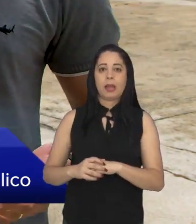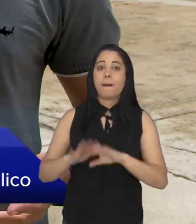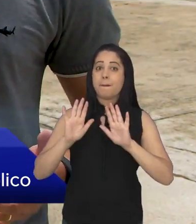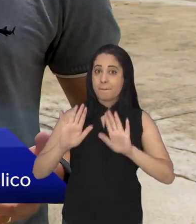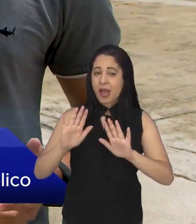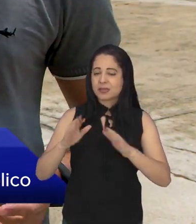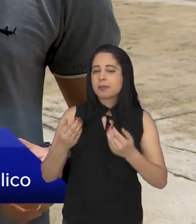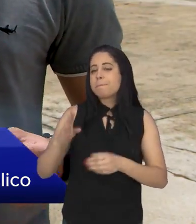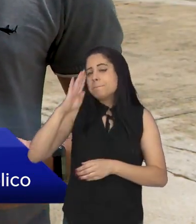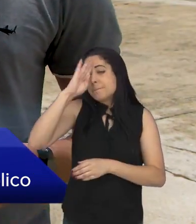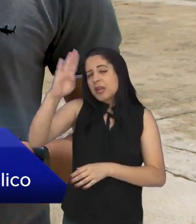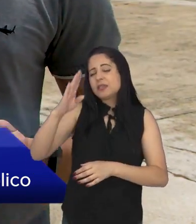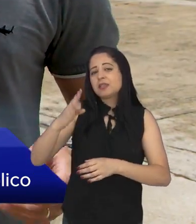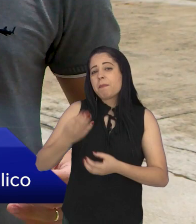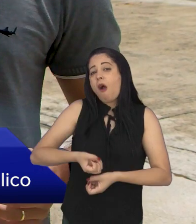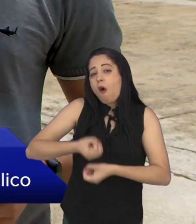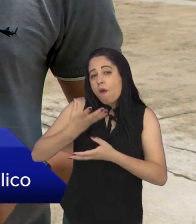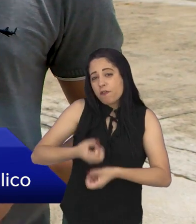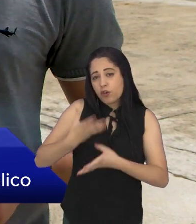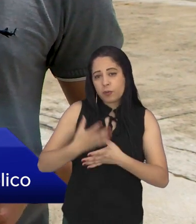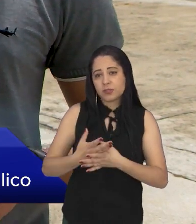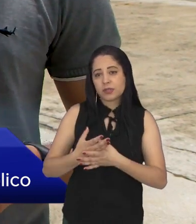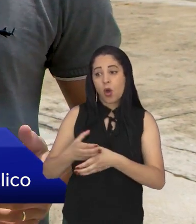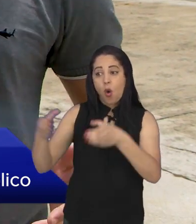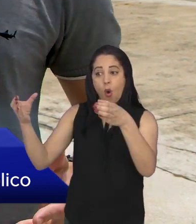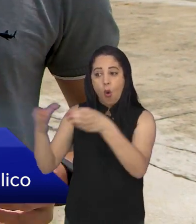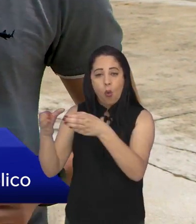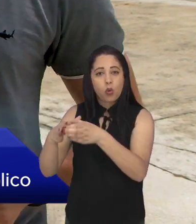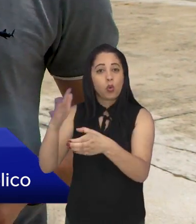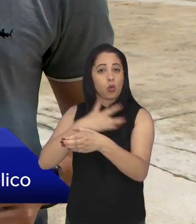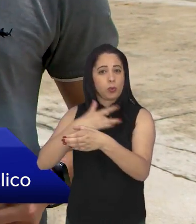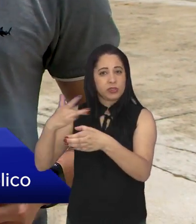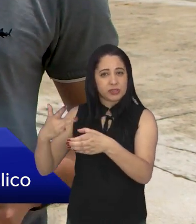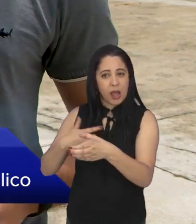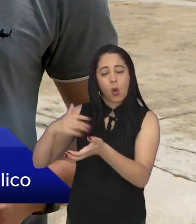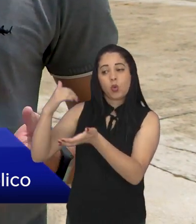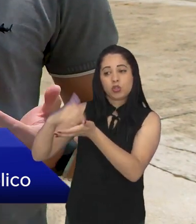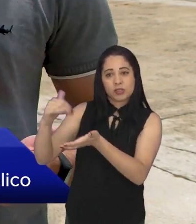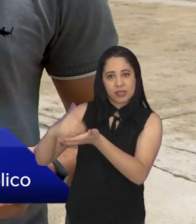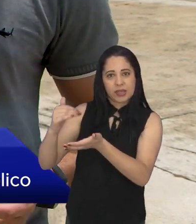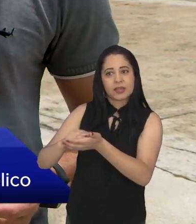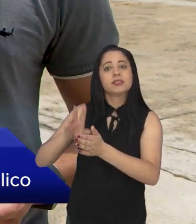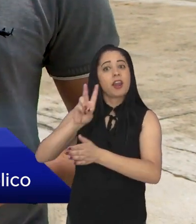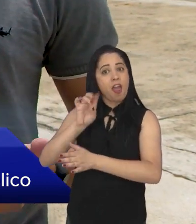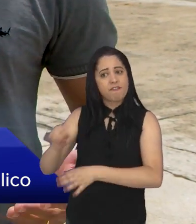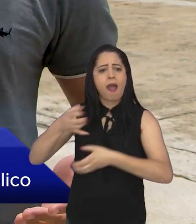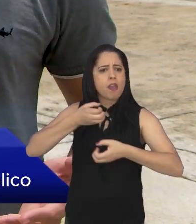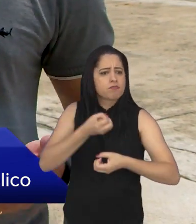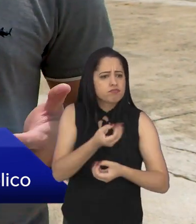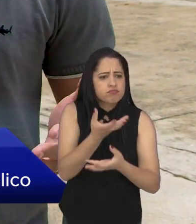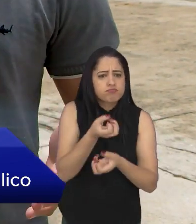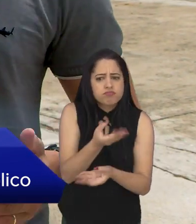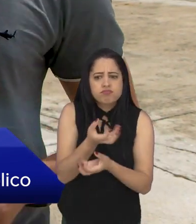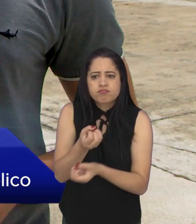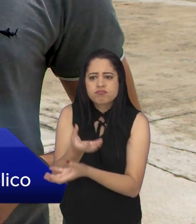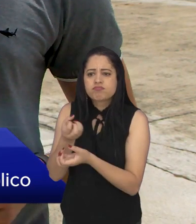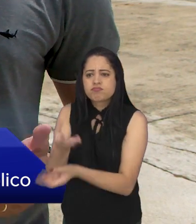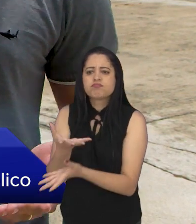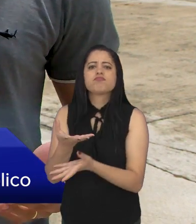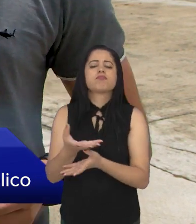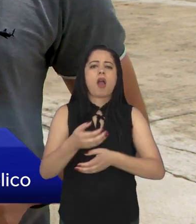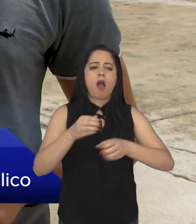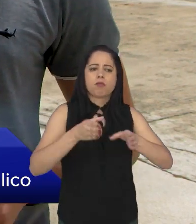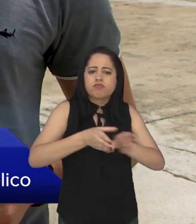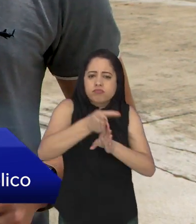é a informação. Então os técnicos de saúde, toda a equipe da Secretaria de Saúde vai estar orientando a população sobre o